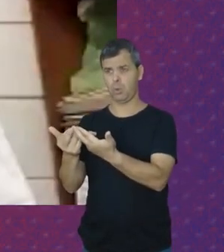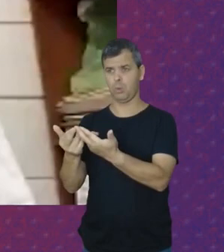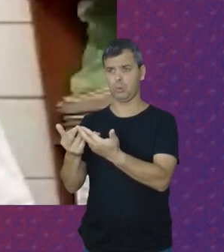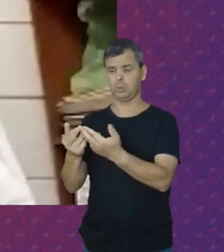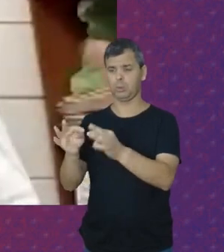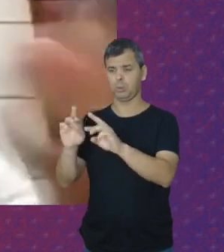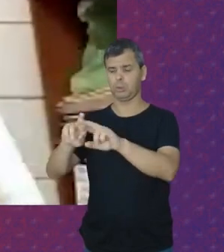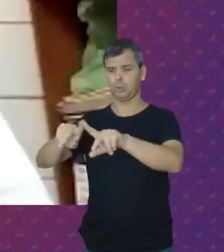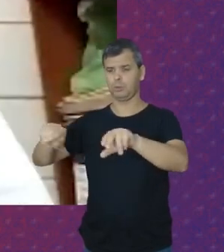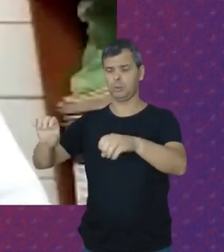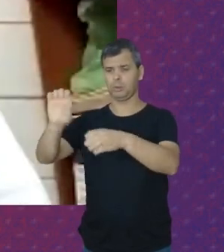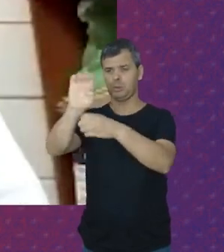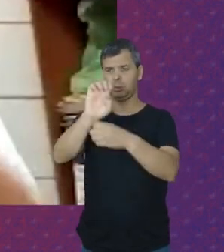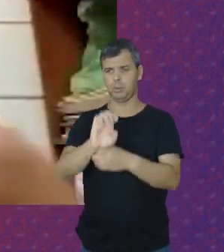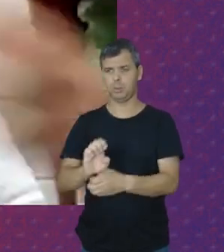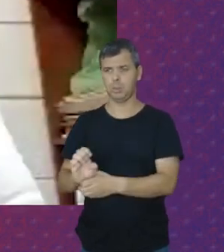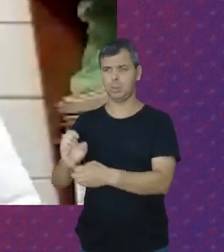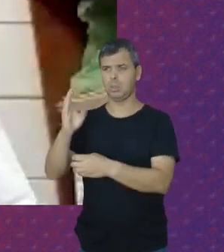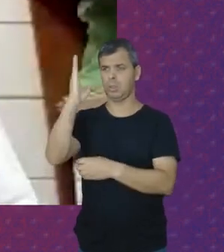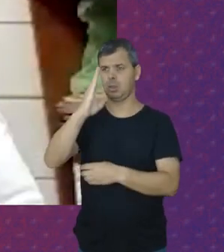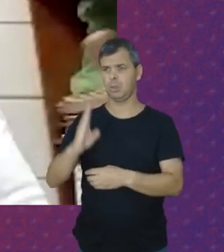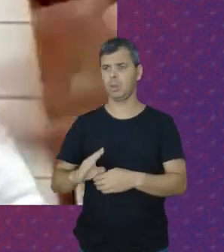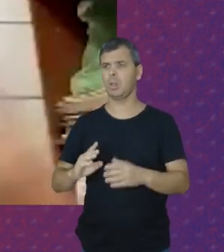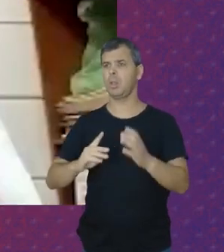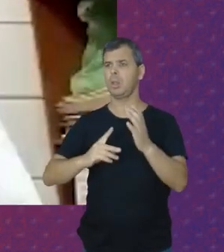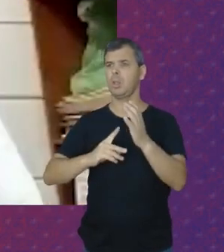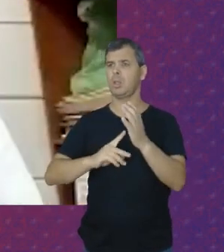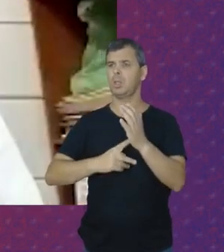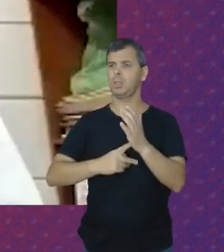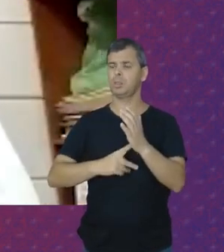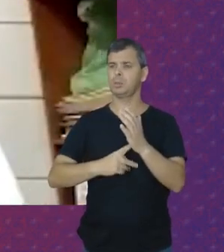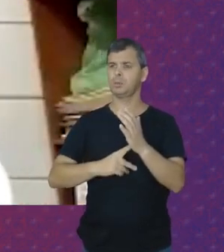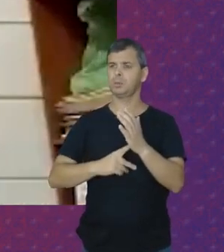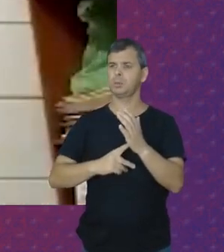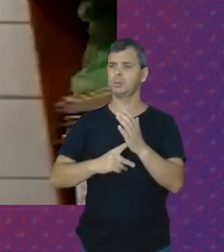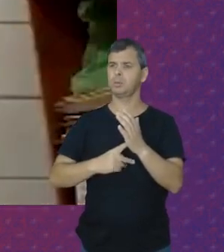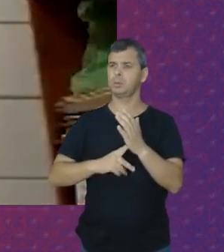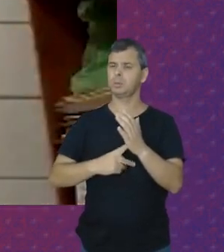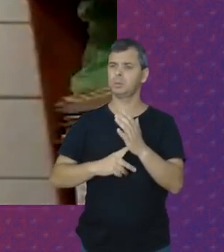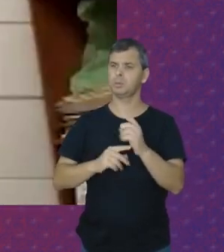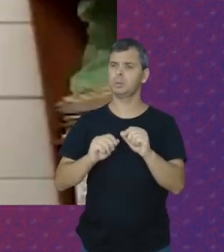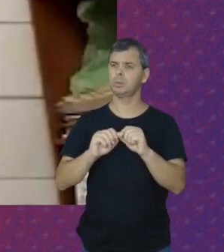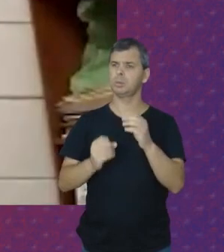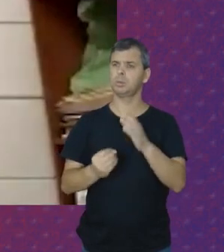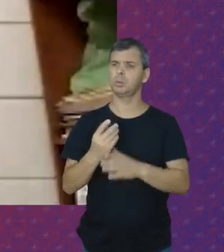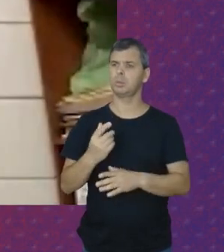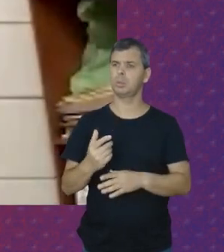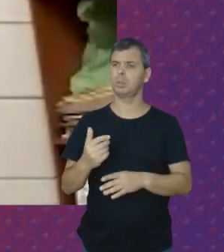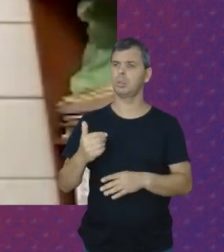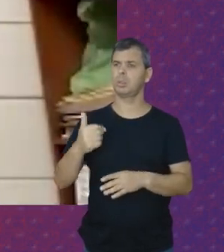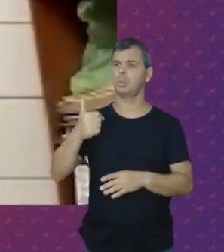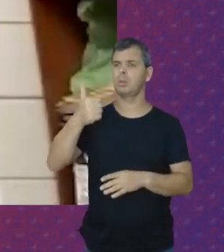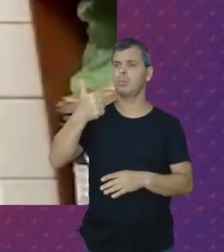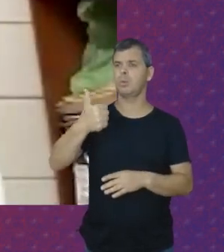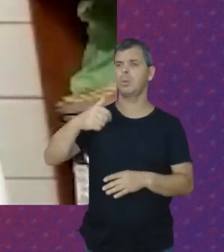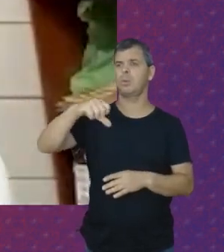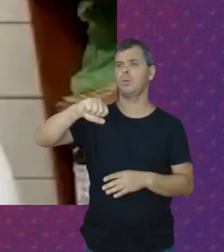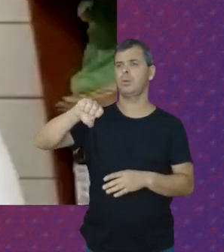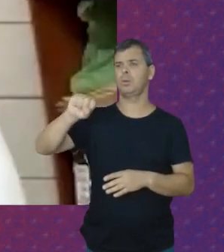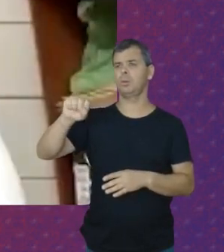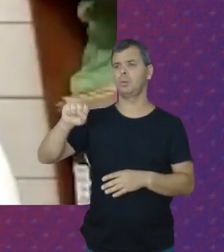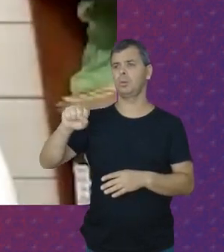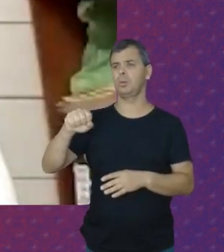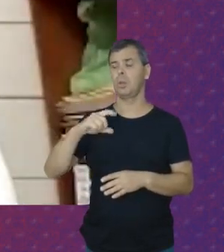estados As dirigentes Dos sindicatos Que já estavam Constituídos Desde 1988 As